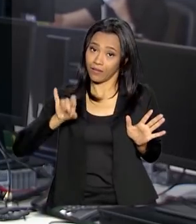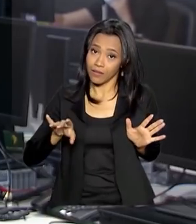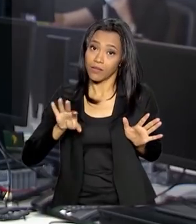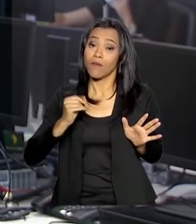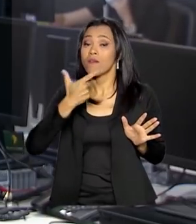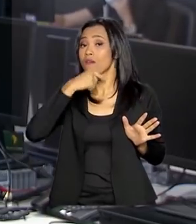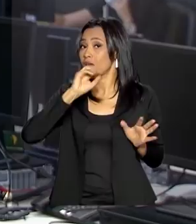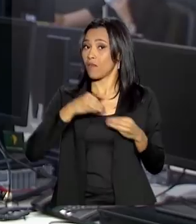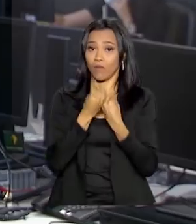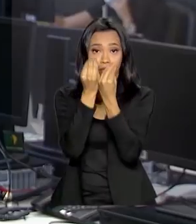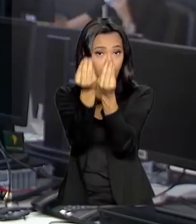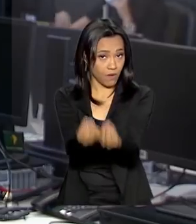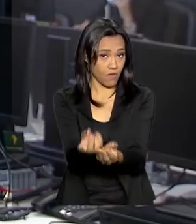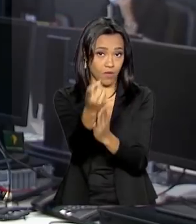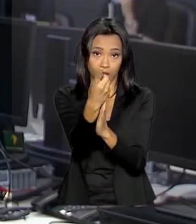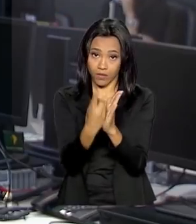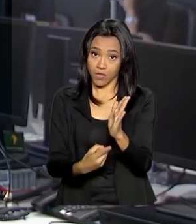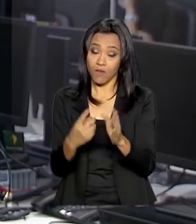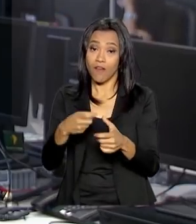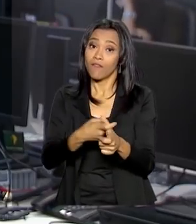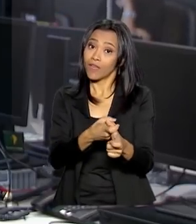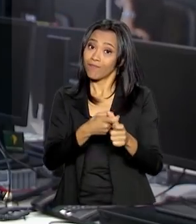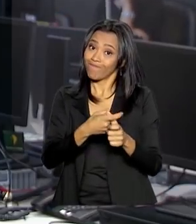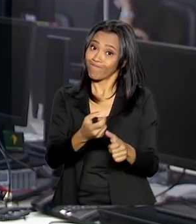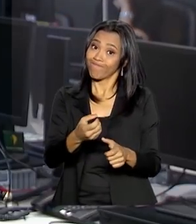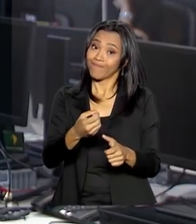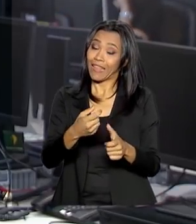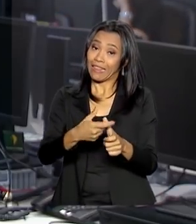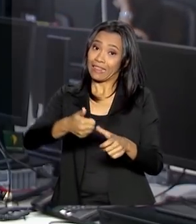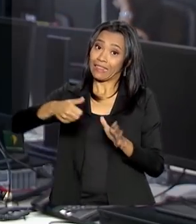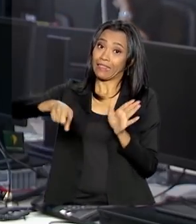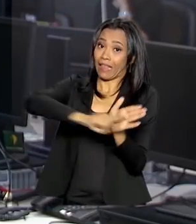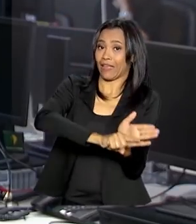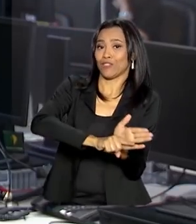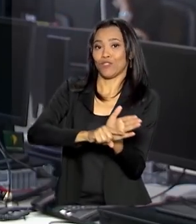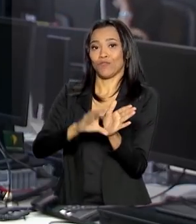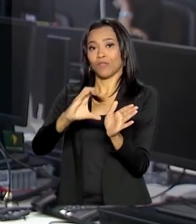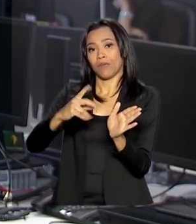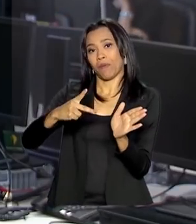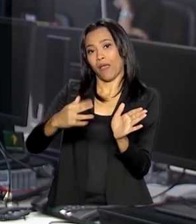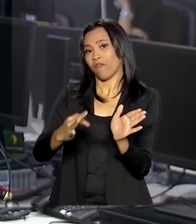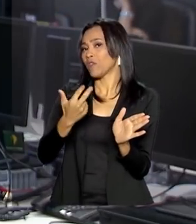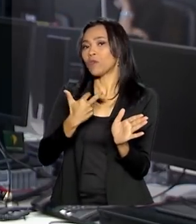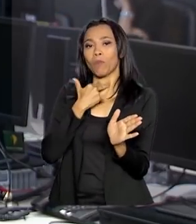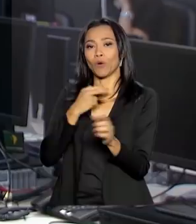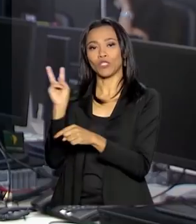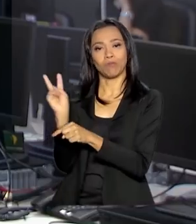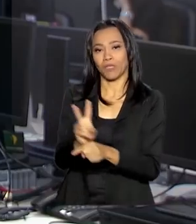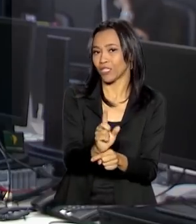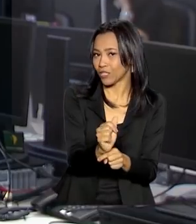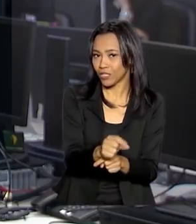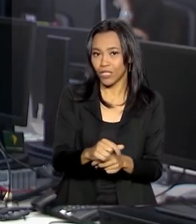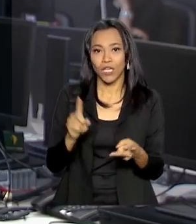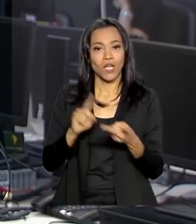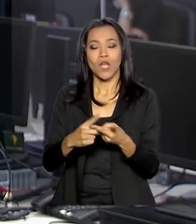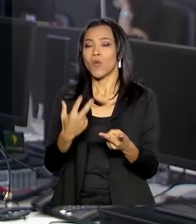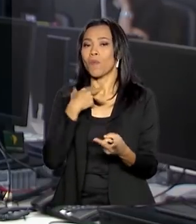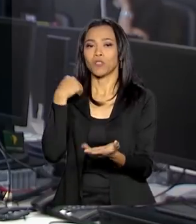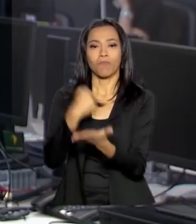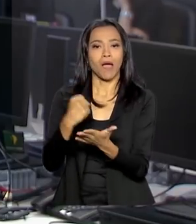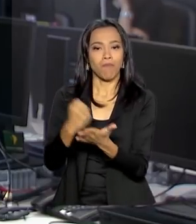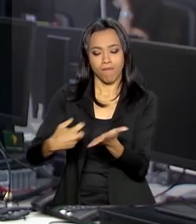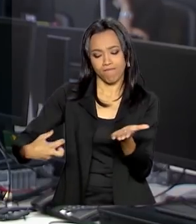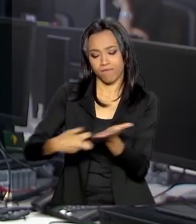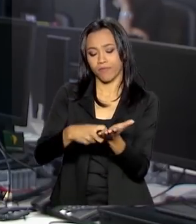de entregar a declaração fica com o CPF negativado e é impedido de pedir empréstimo, tirar passaporte, obter certidão